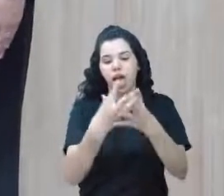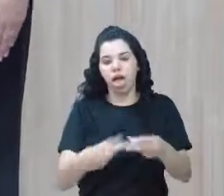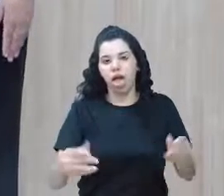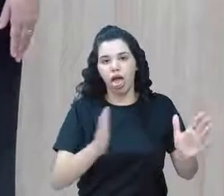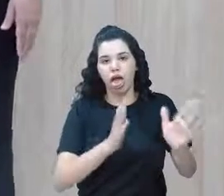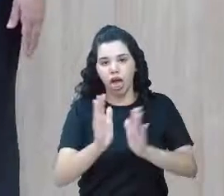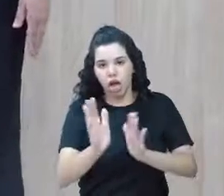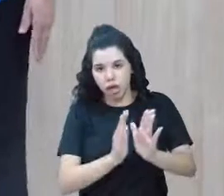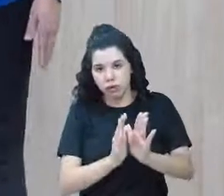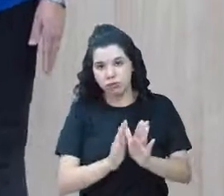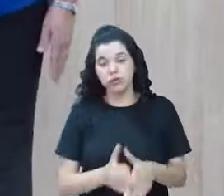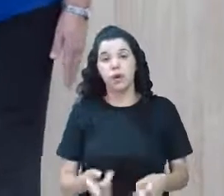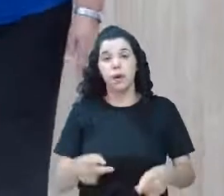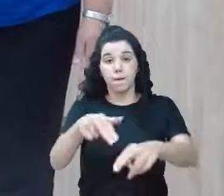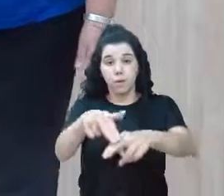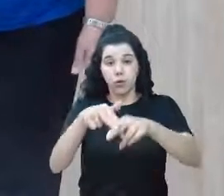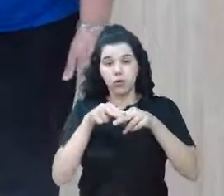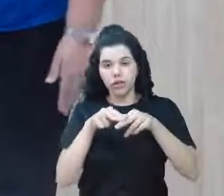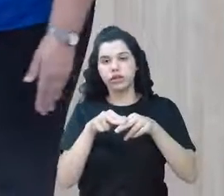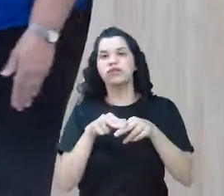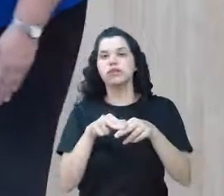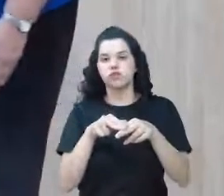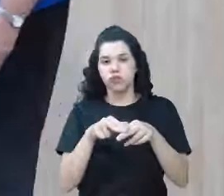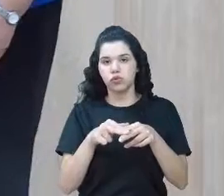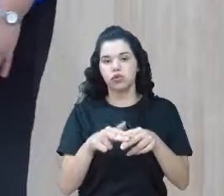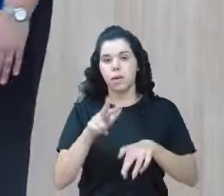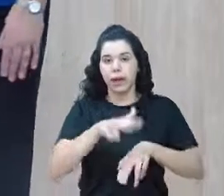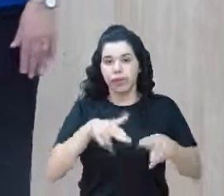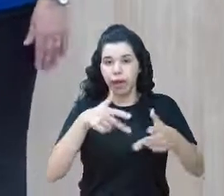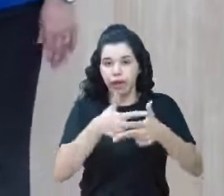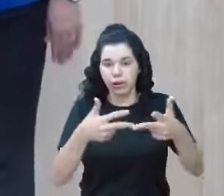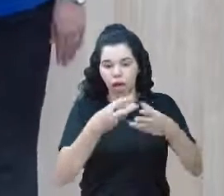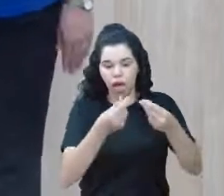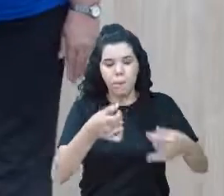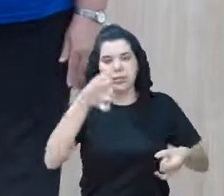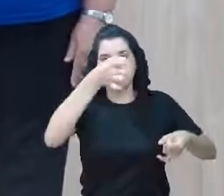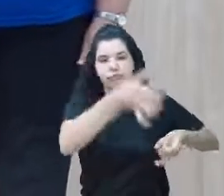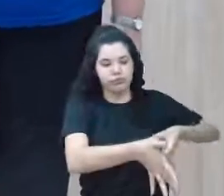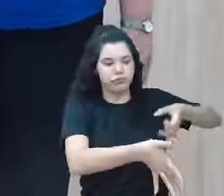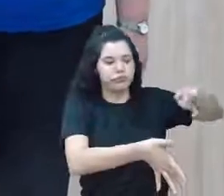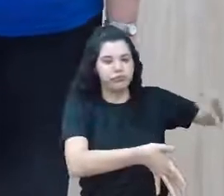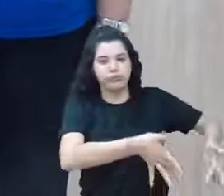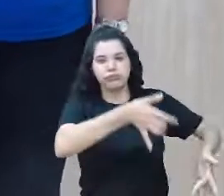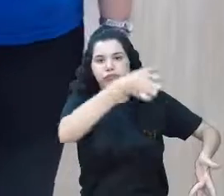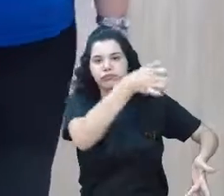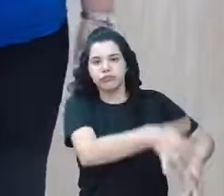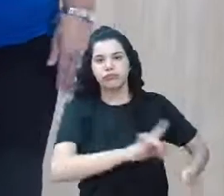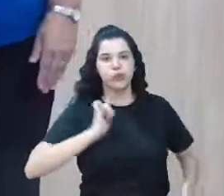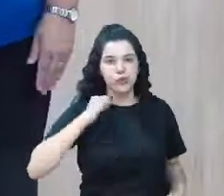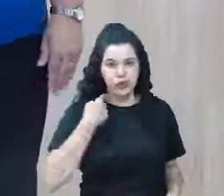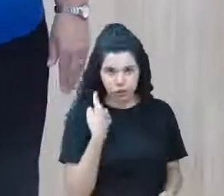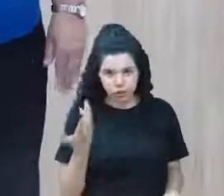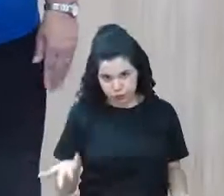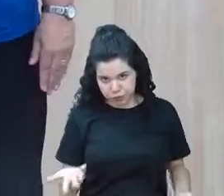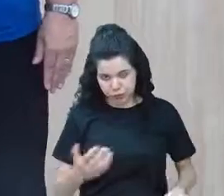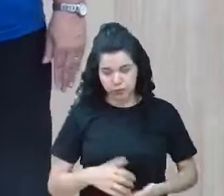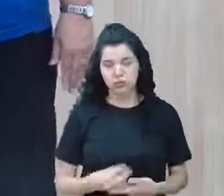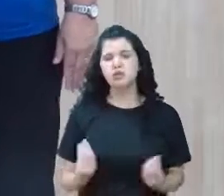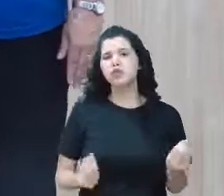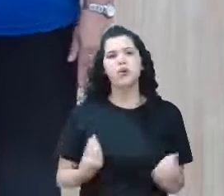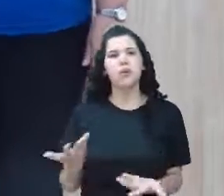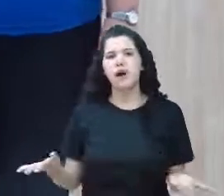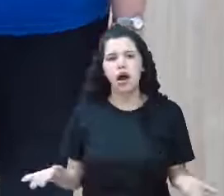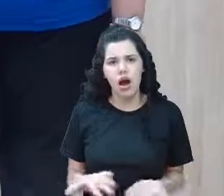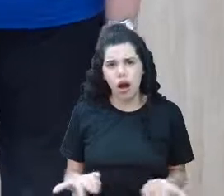mercadorias acabam vencendo e ele tem que jogar tudo fora. E agora?